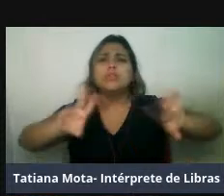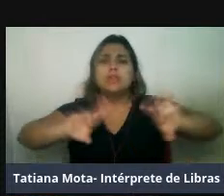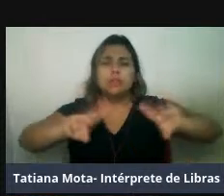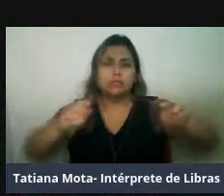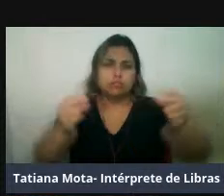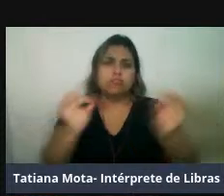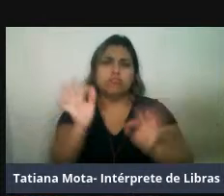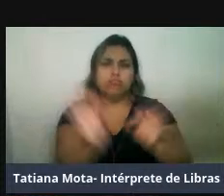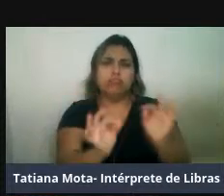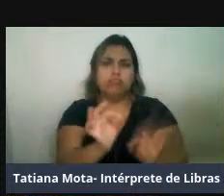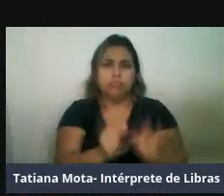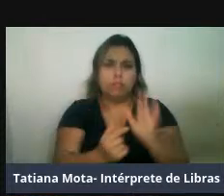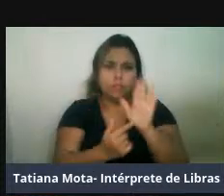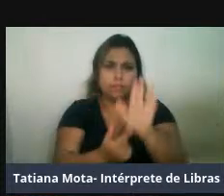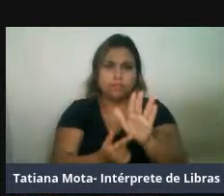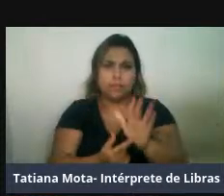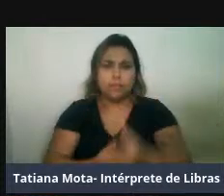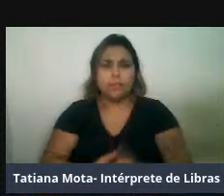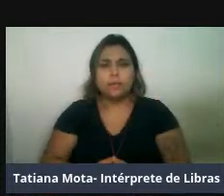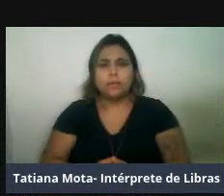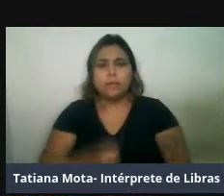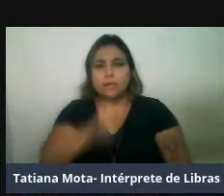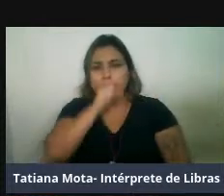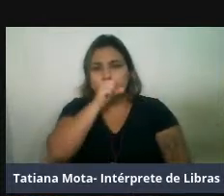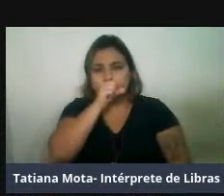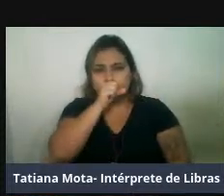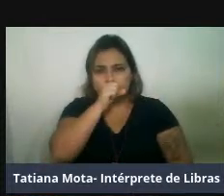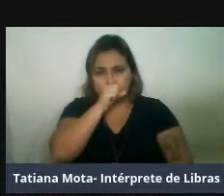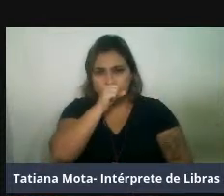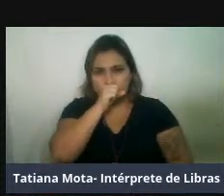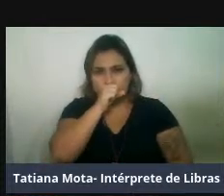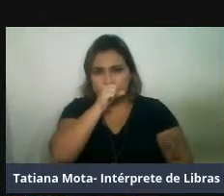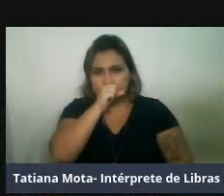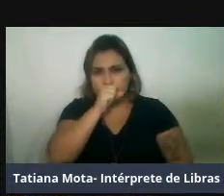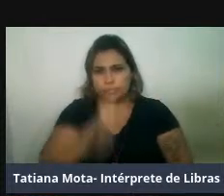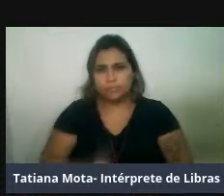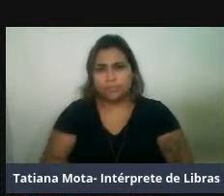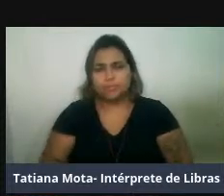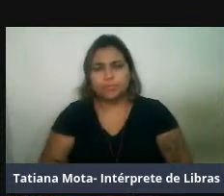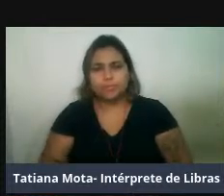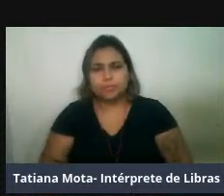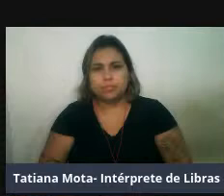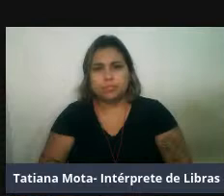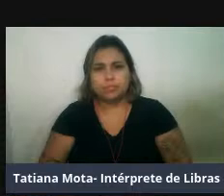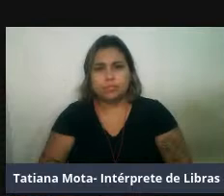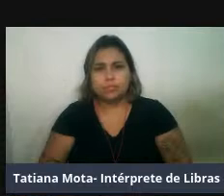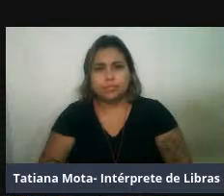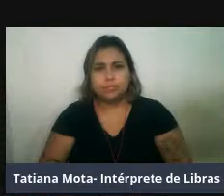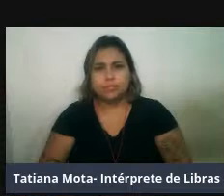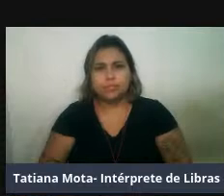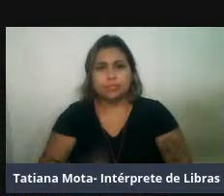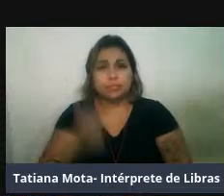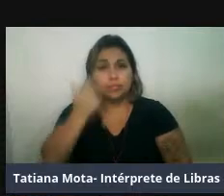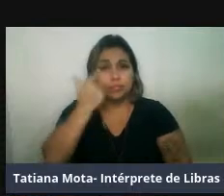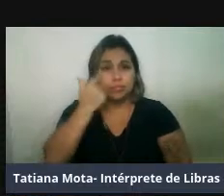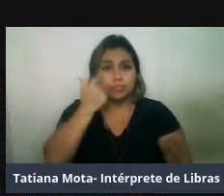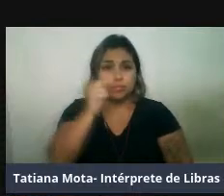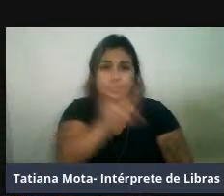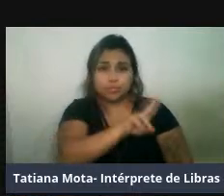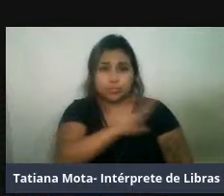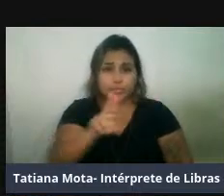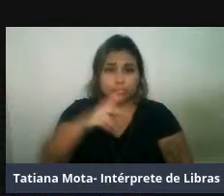especificidades que a gente encontra. E aí eu começo falando, então, dos pinípides, né, dentro da ordem